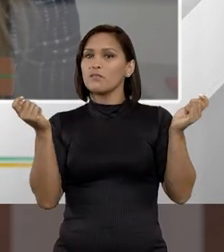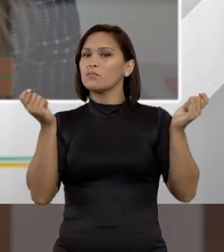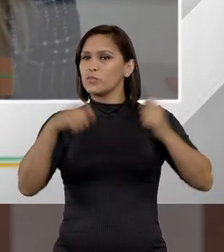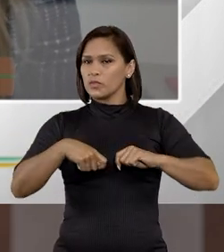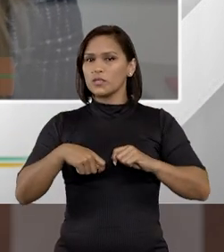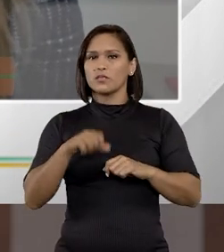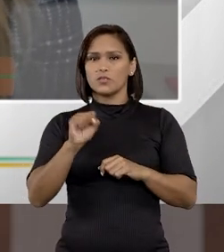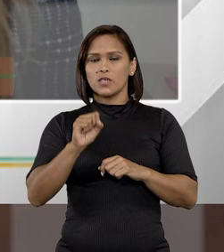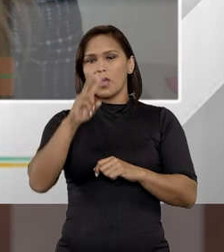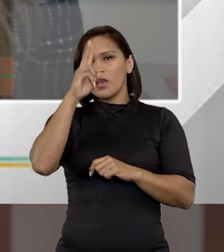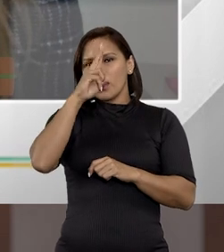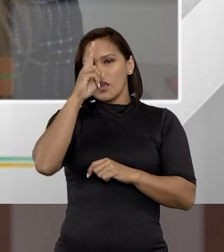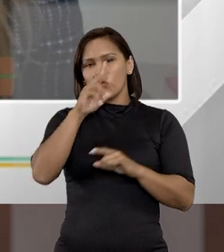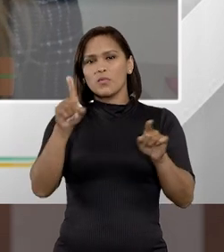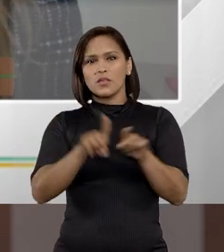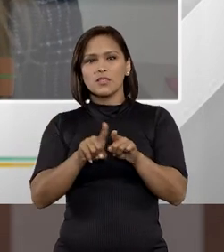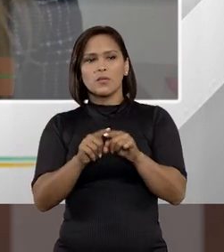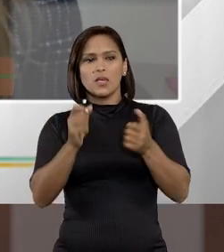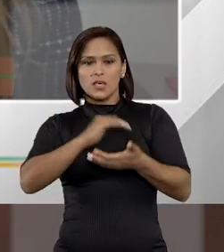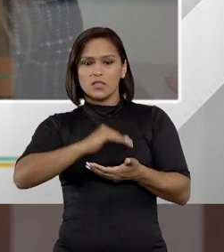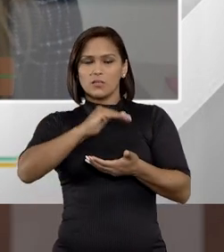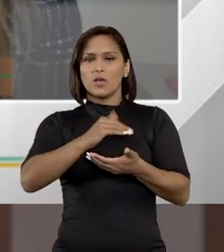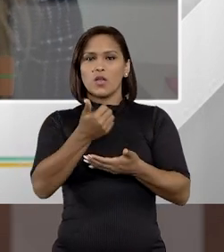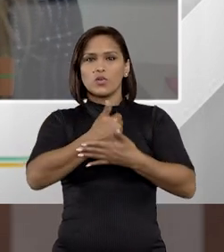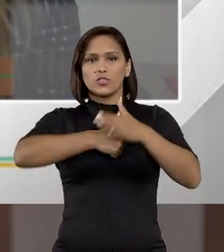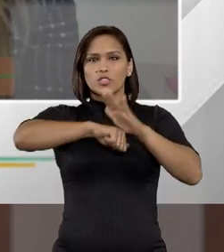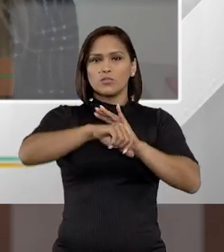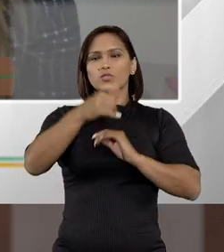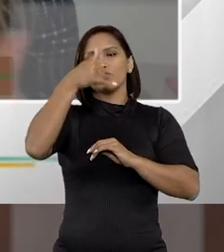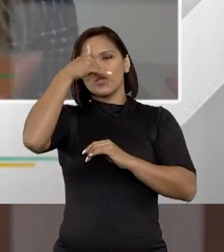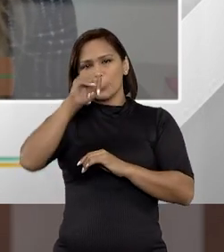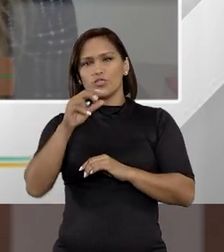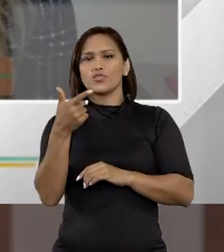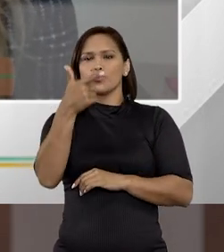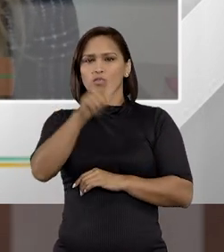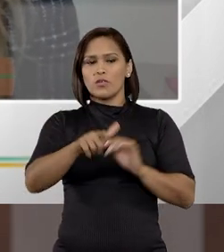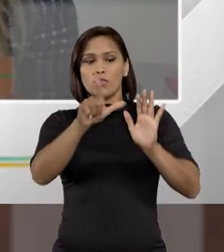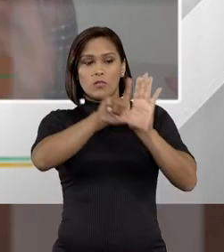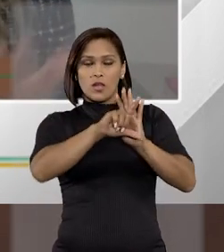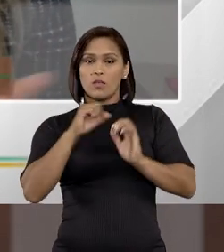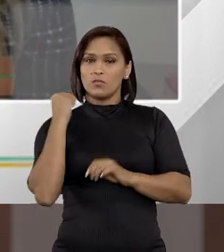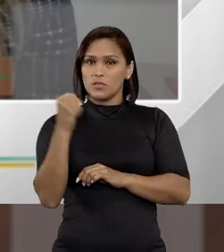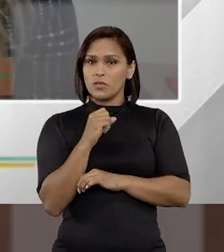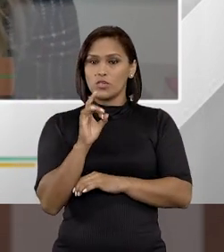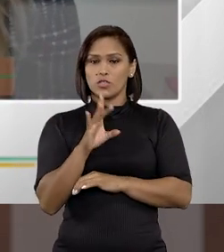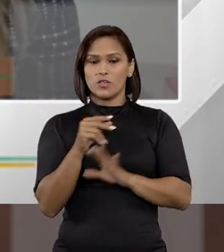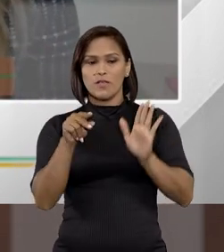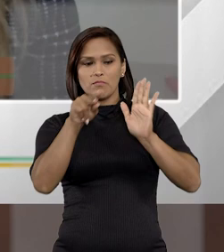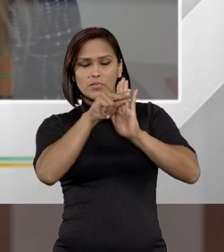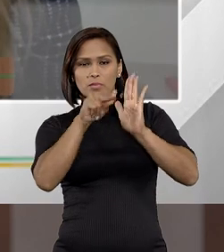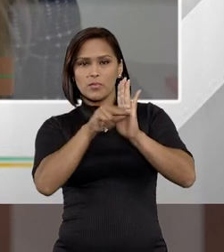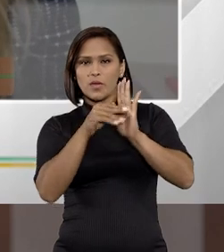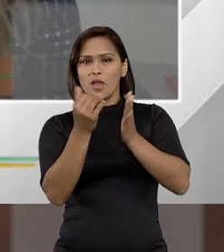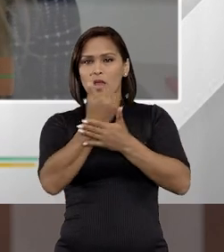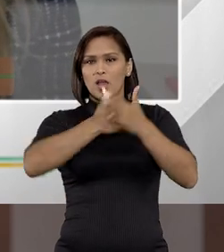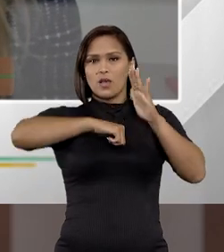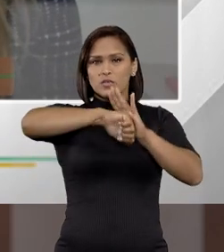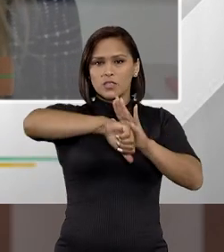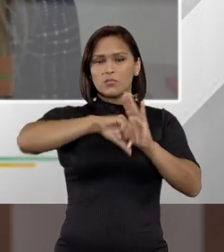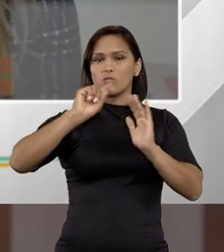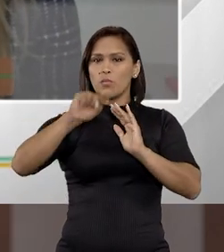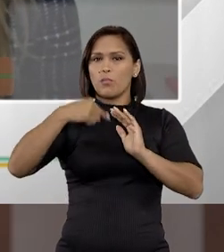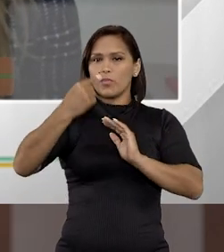possível sim. Lembrando, né, claro, que esse pacote anticrime, de novo, por ser uma lei mais grave, ela só vai se aplicar aos crimes que foram